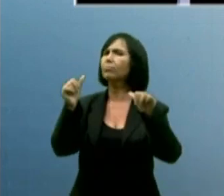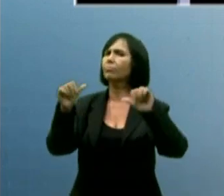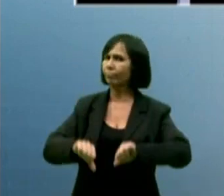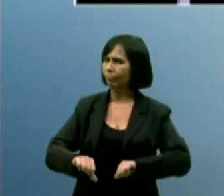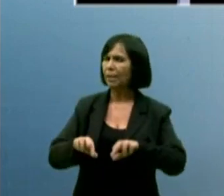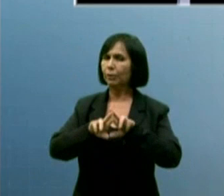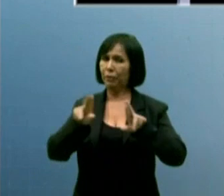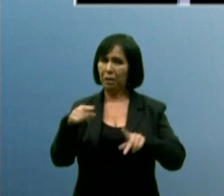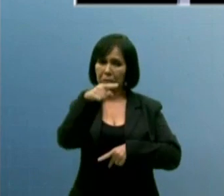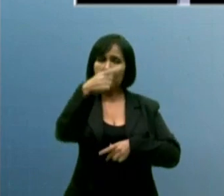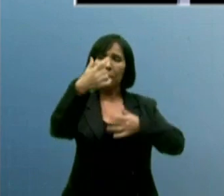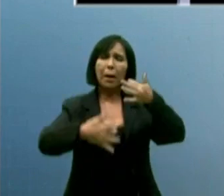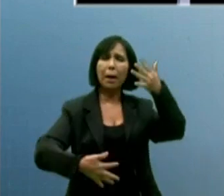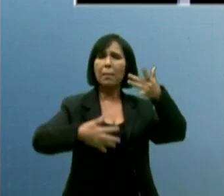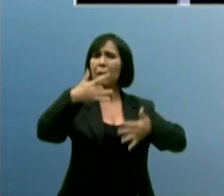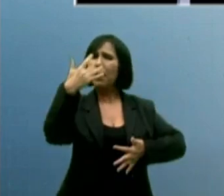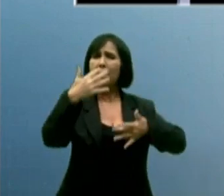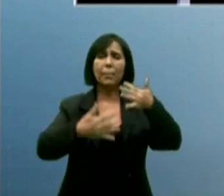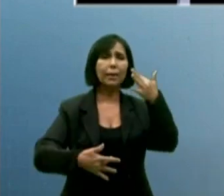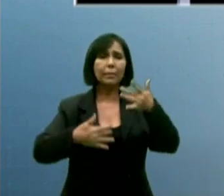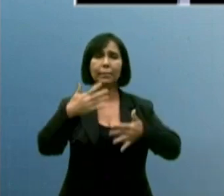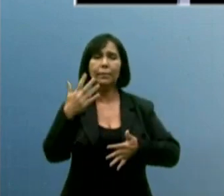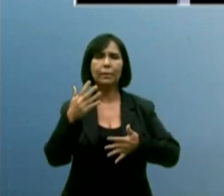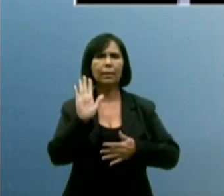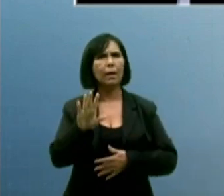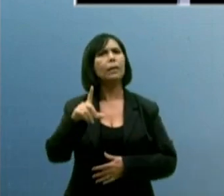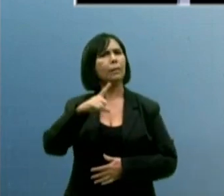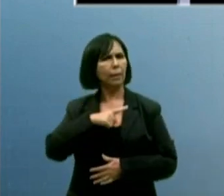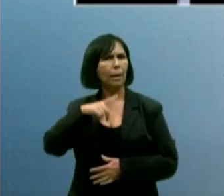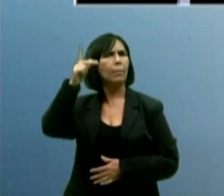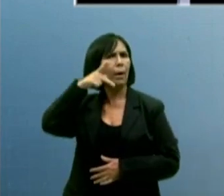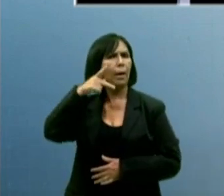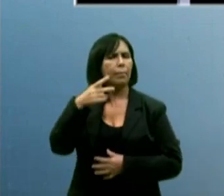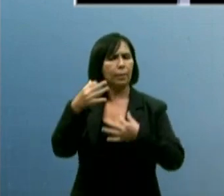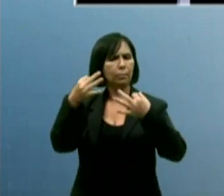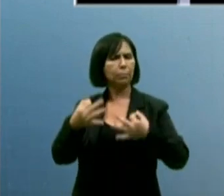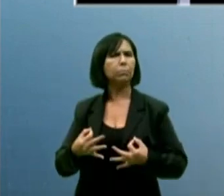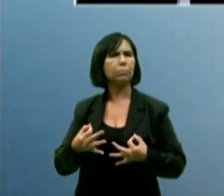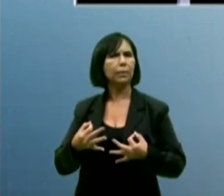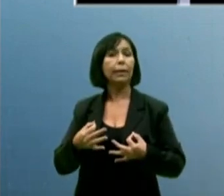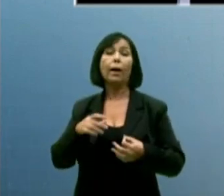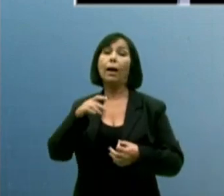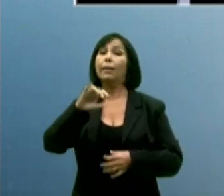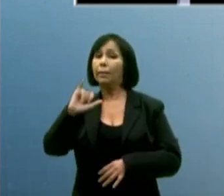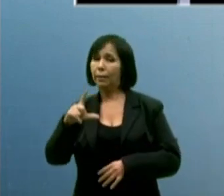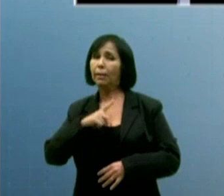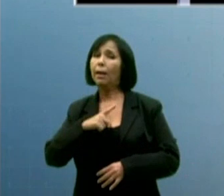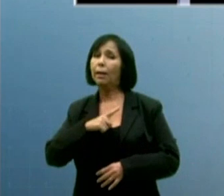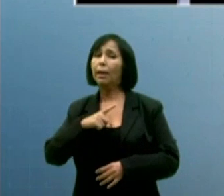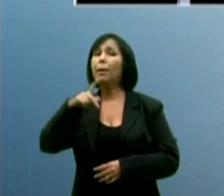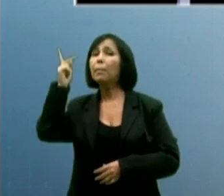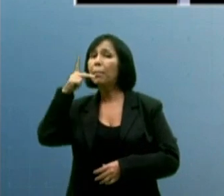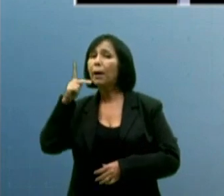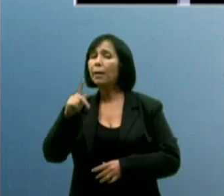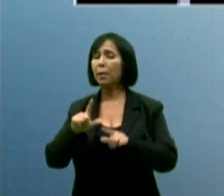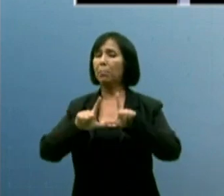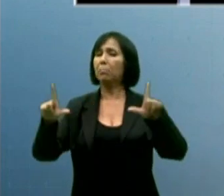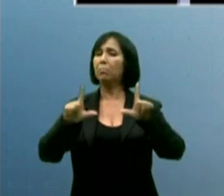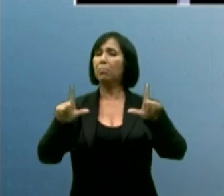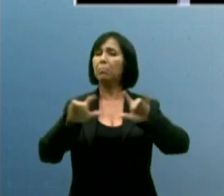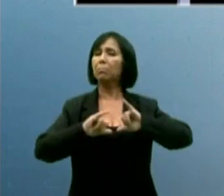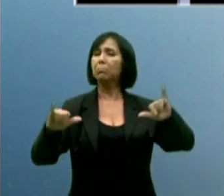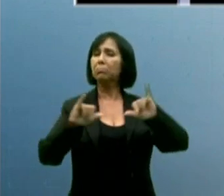você coloca na sua fala. Existe uma Paraíba oficial, uma Paraíba da propaganda e tem uma Paraíba real.